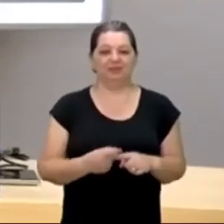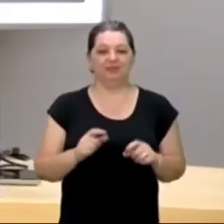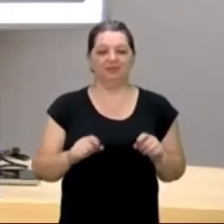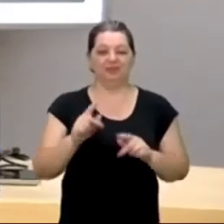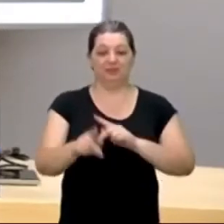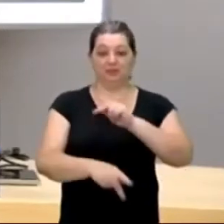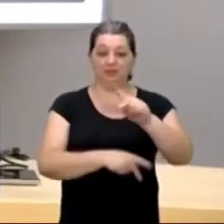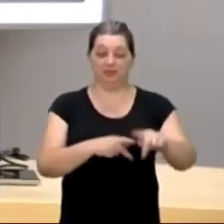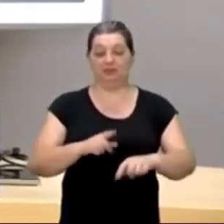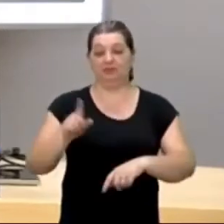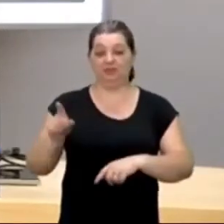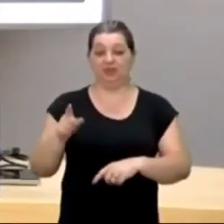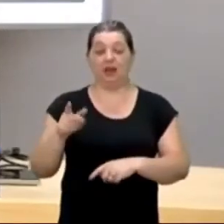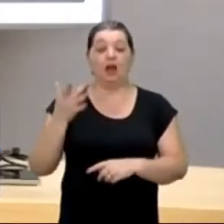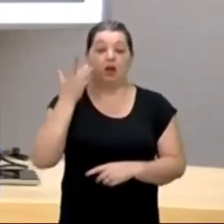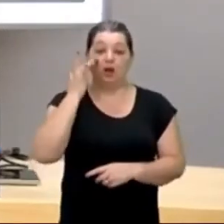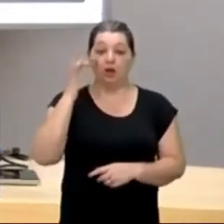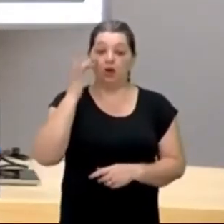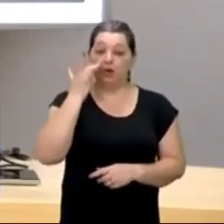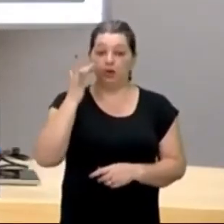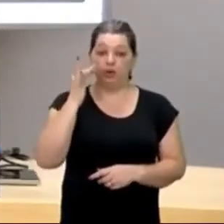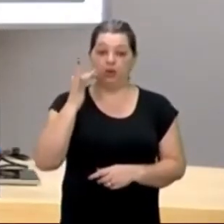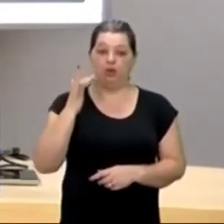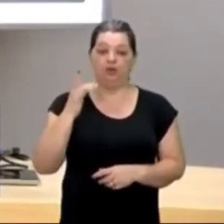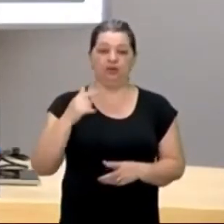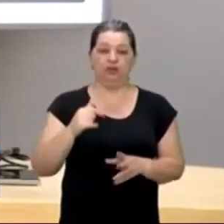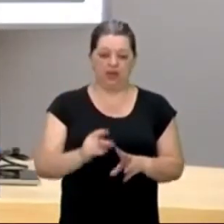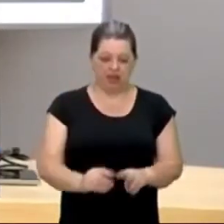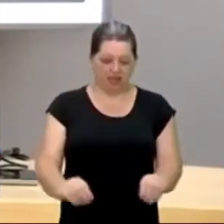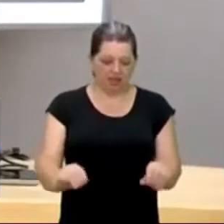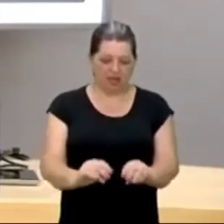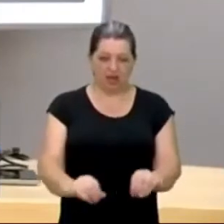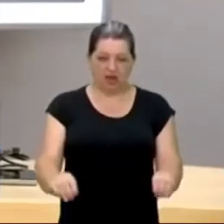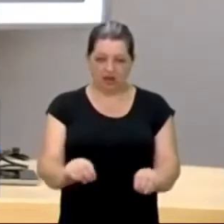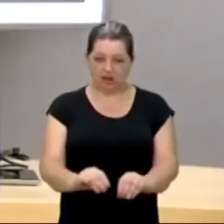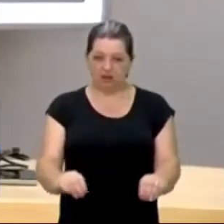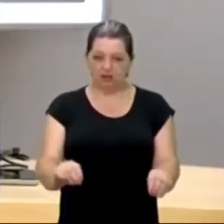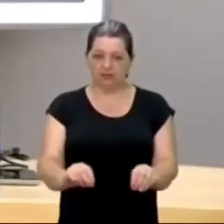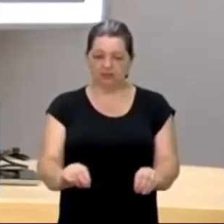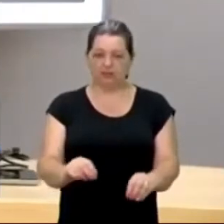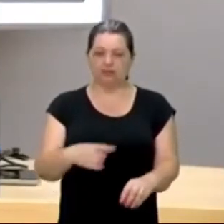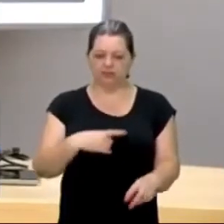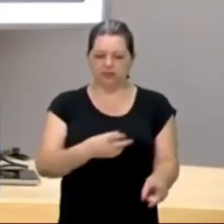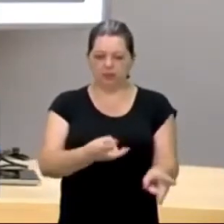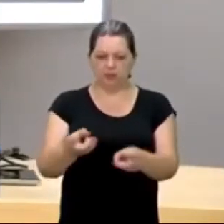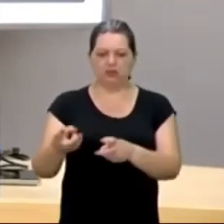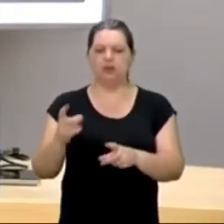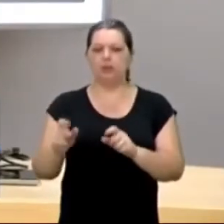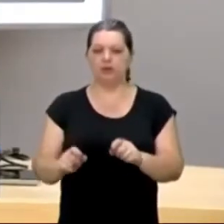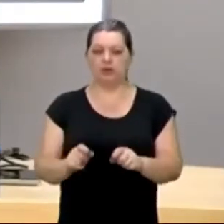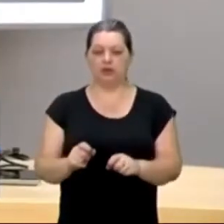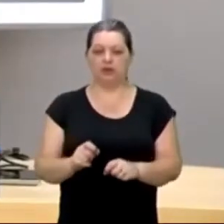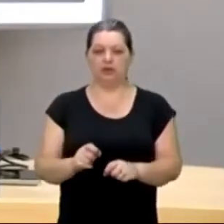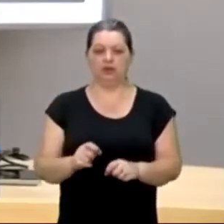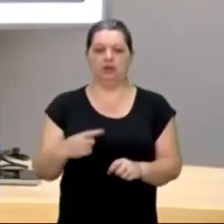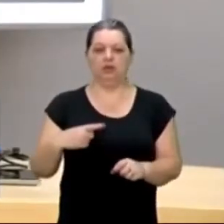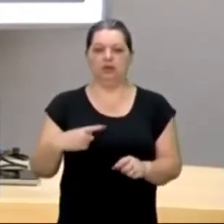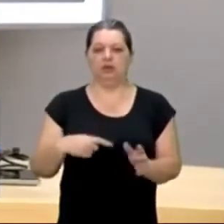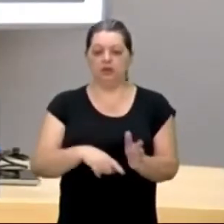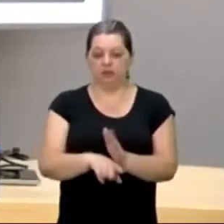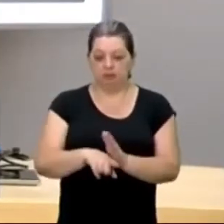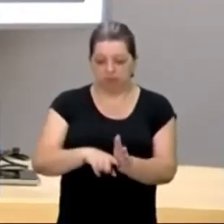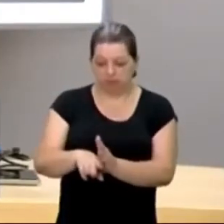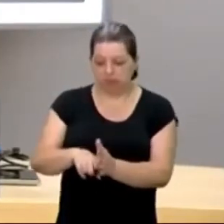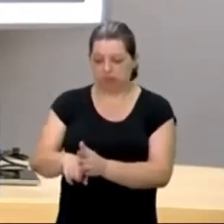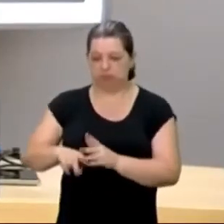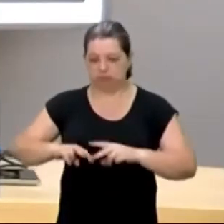lá, mas, o ouro, ele estava quase que a flor da terra, então, a gente percebe, que havia, esse, essa busca, desde o